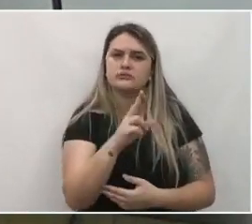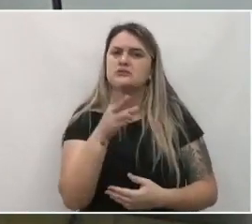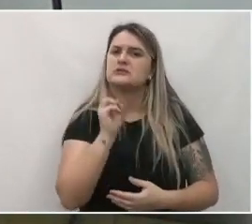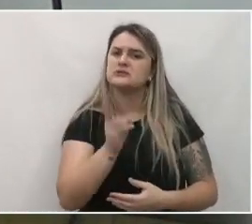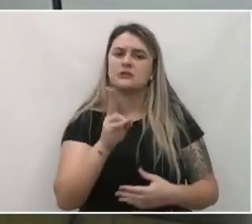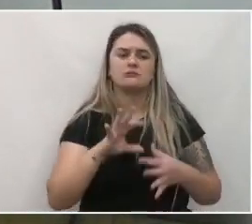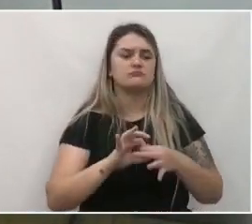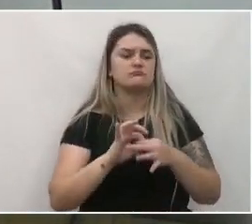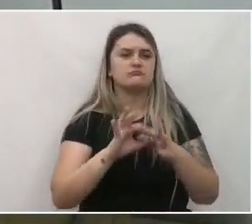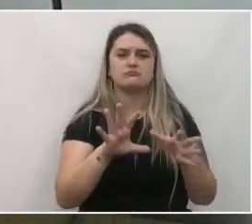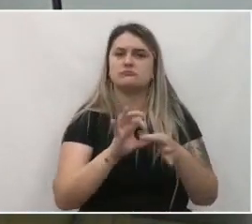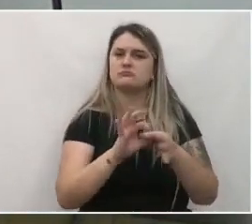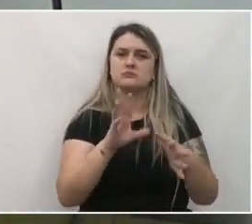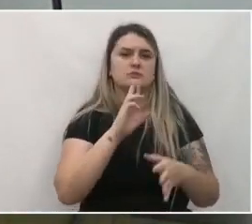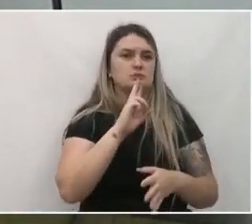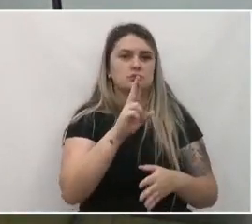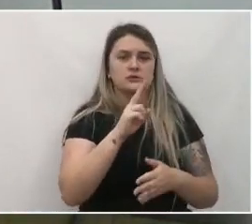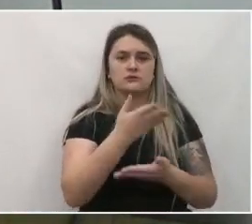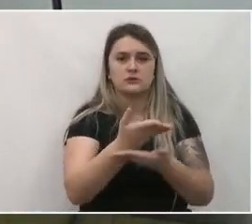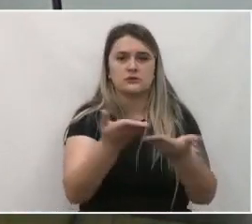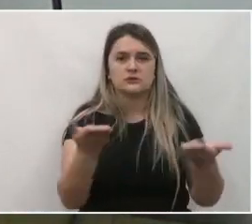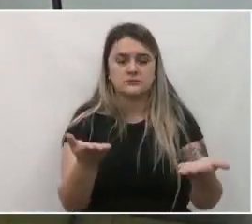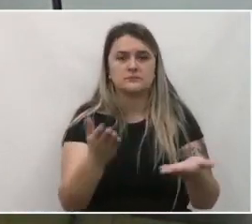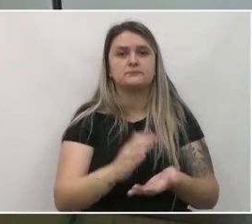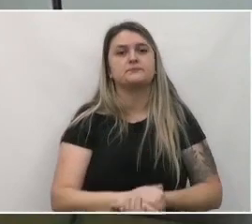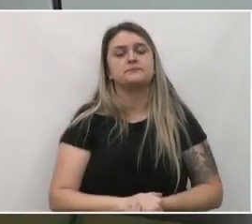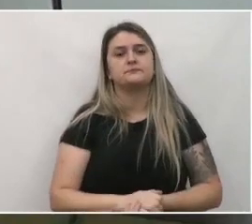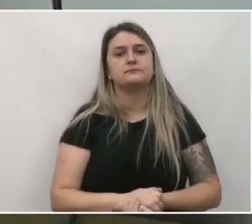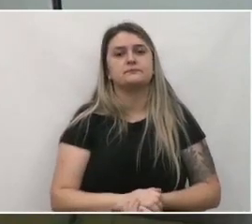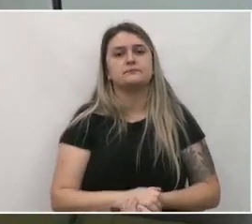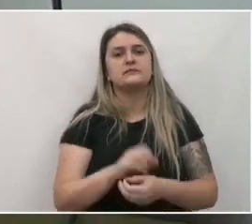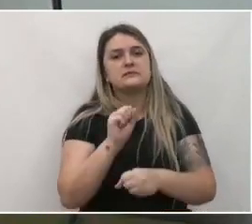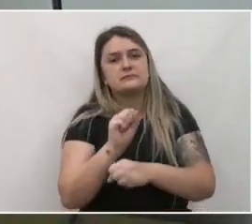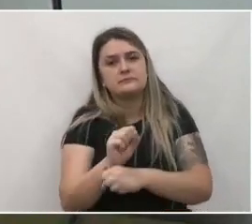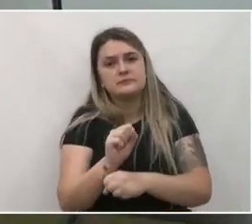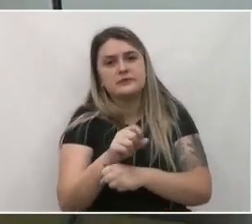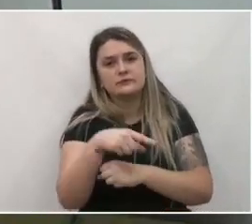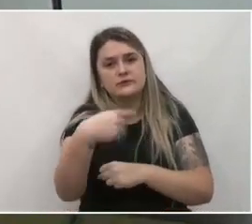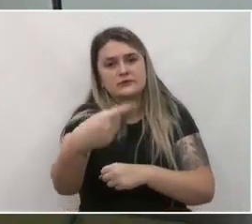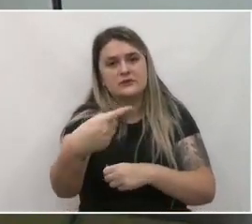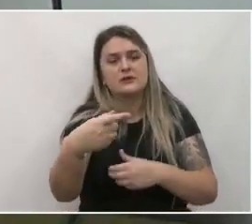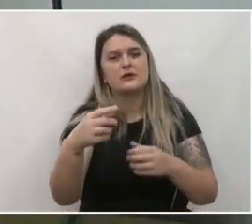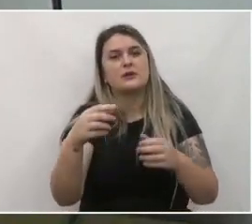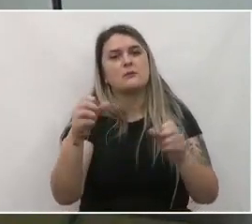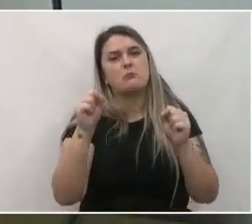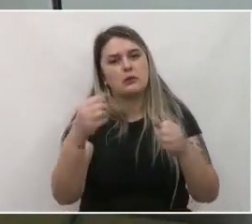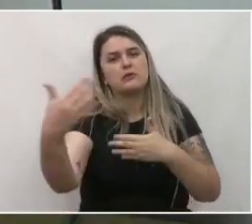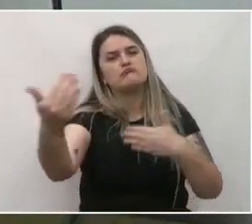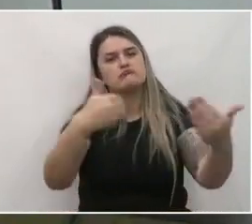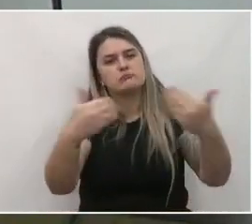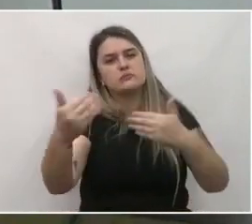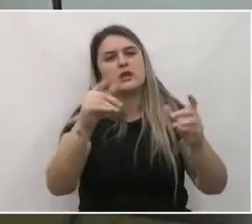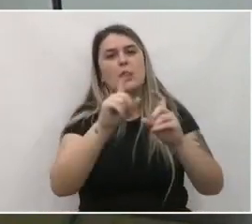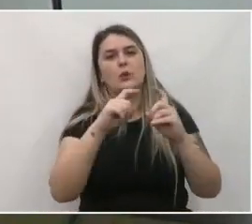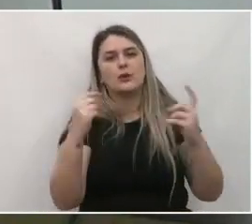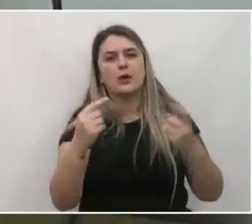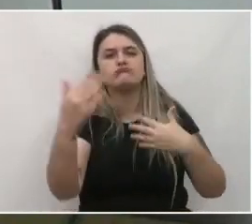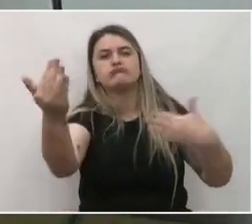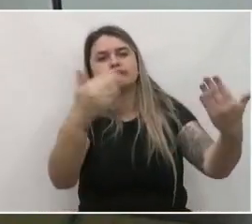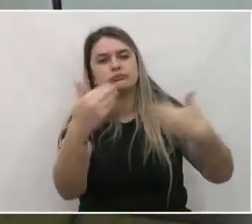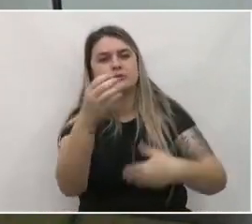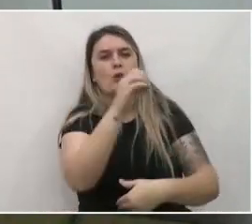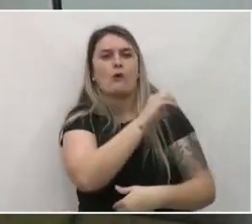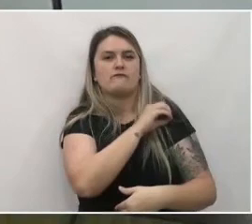poder responder vocês e a gente aguarda vocês nas próximas reuniões oficinas e